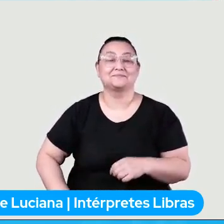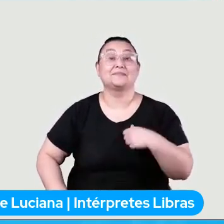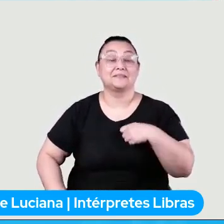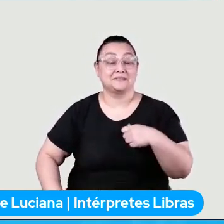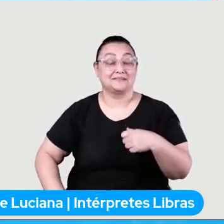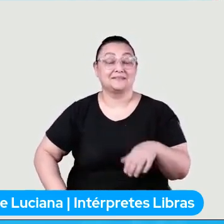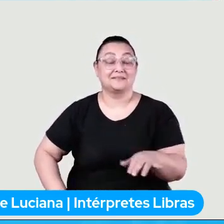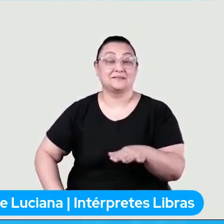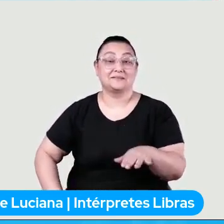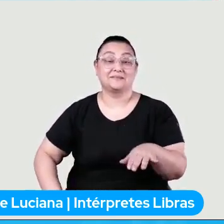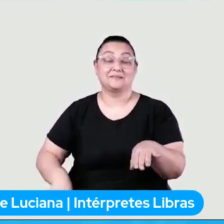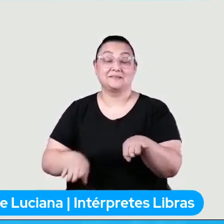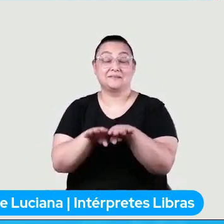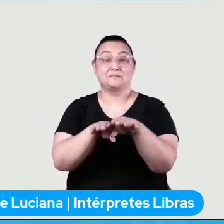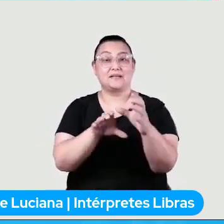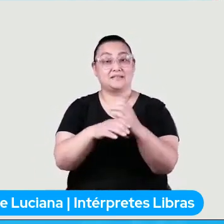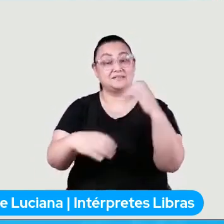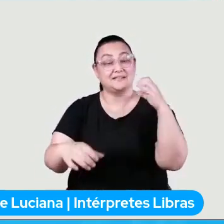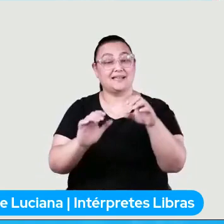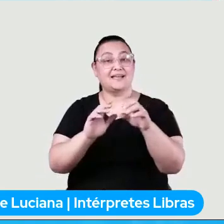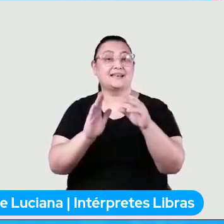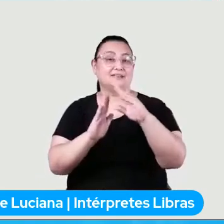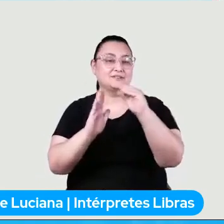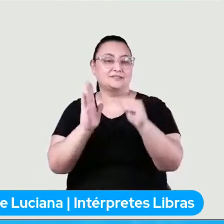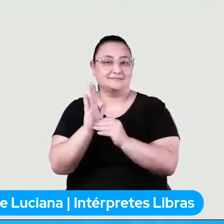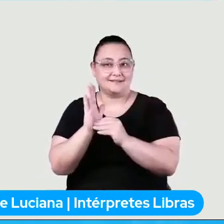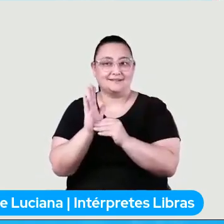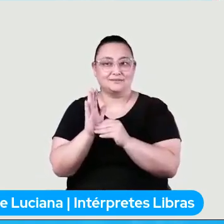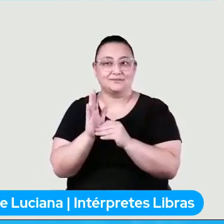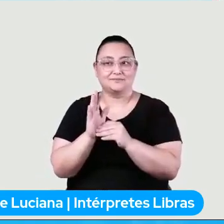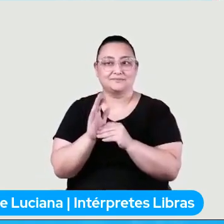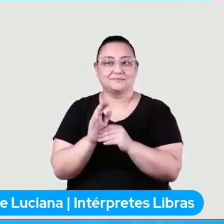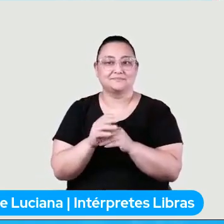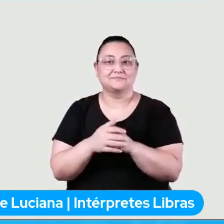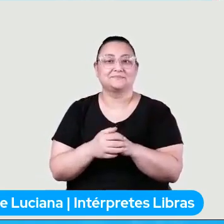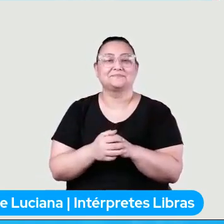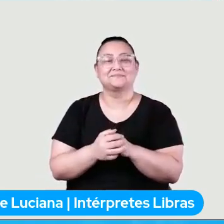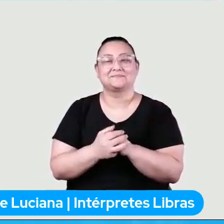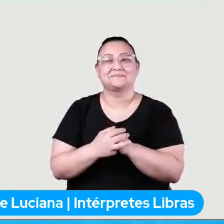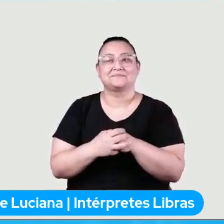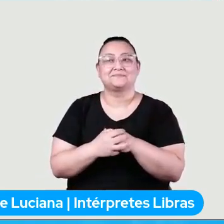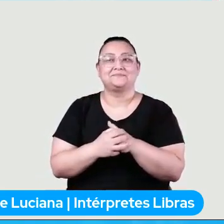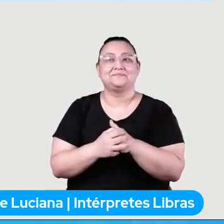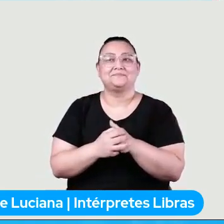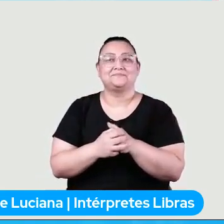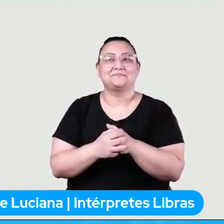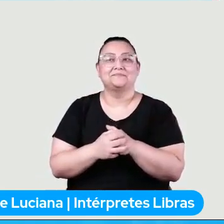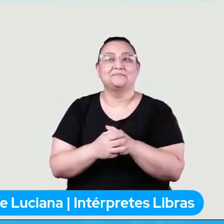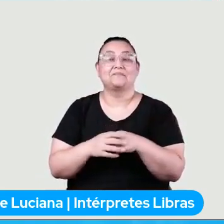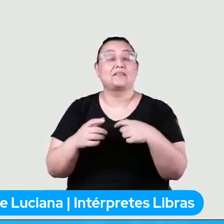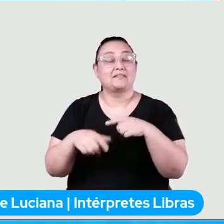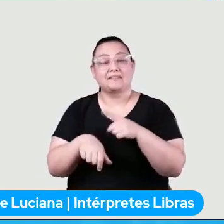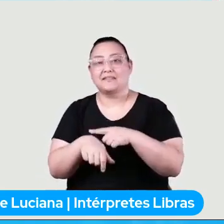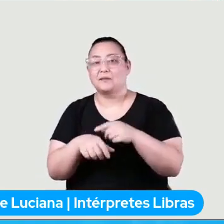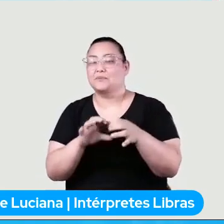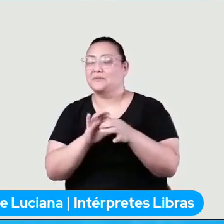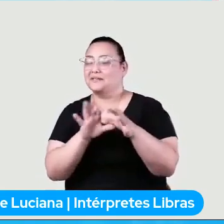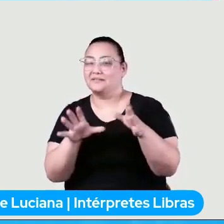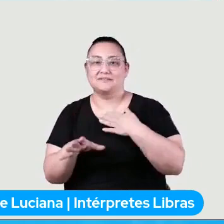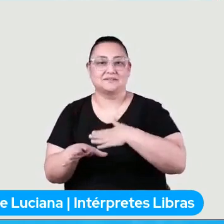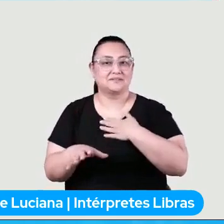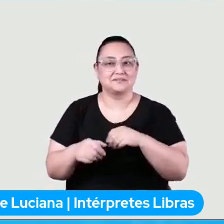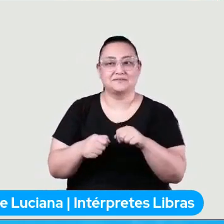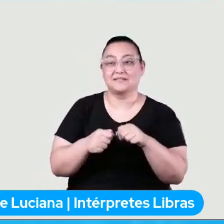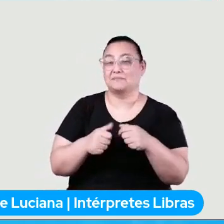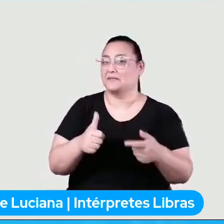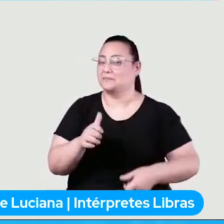dados na... que? Sem que? Sem que? Tempo livre, gosto de fazer coisas pela primeira